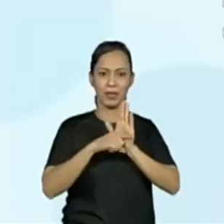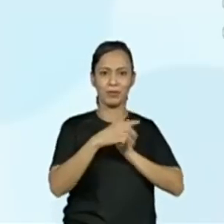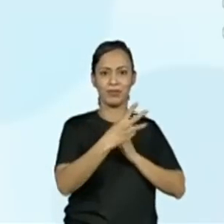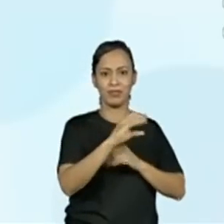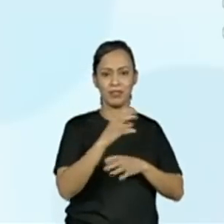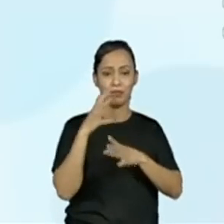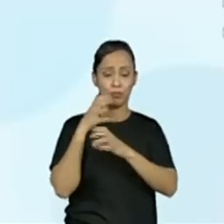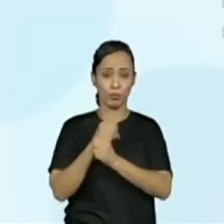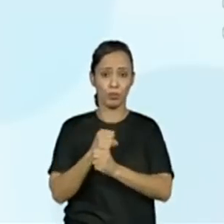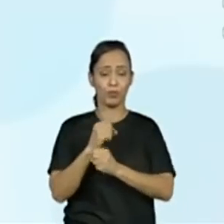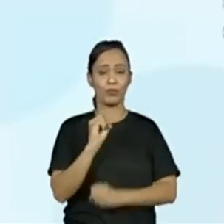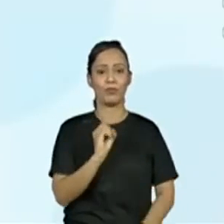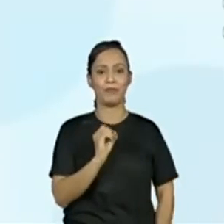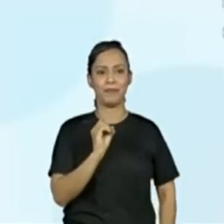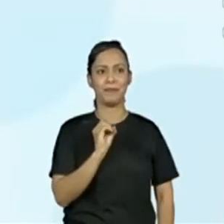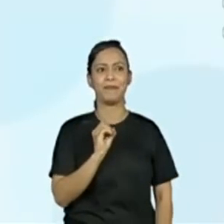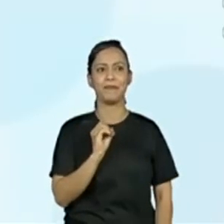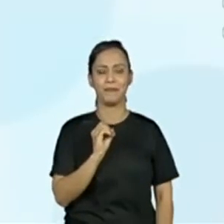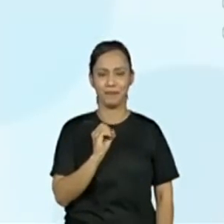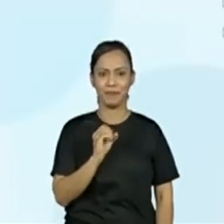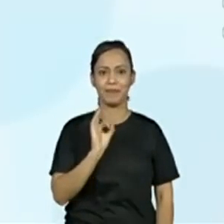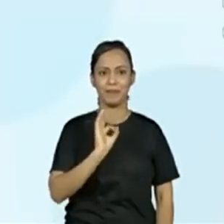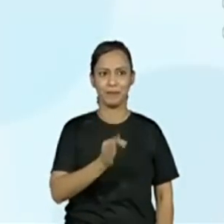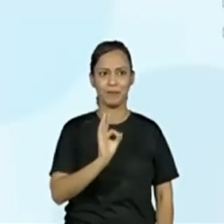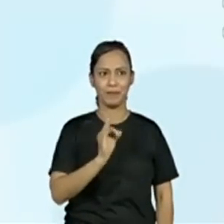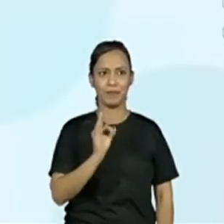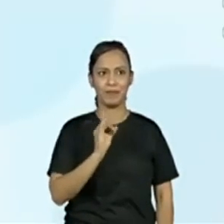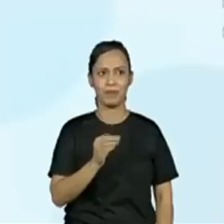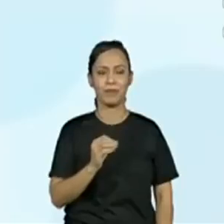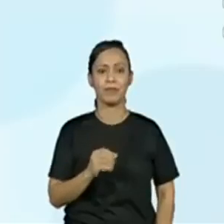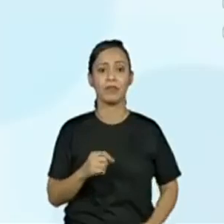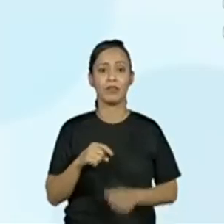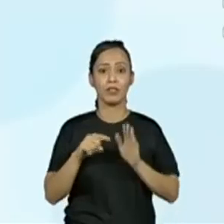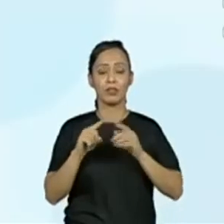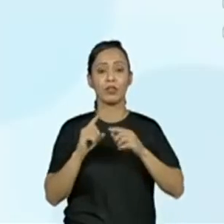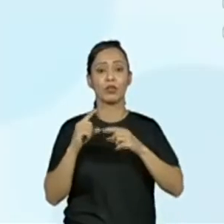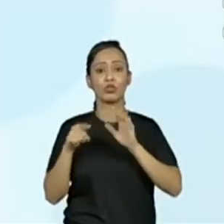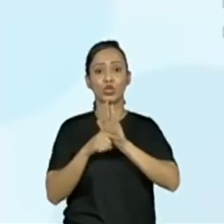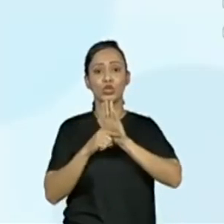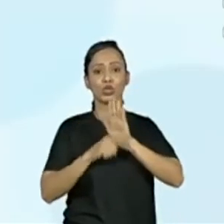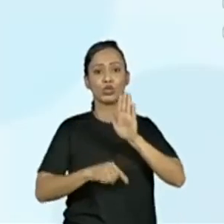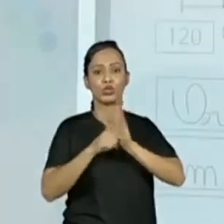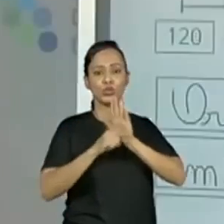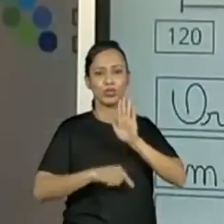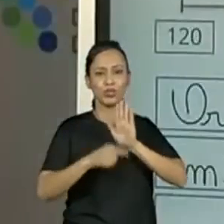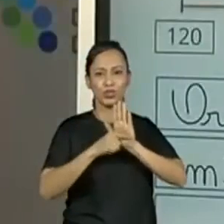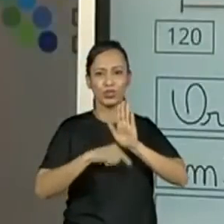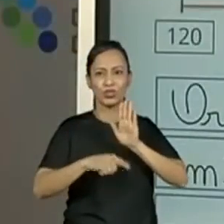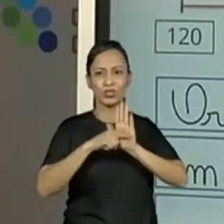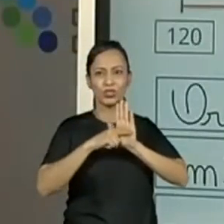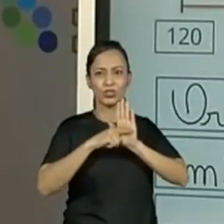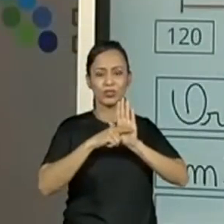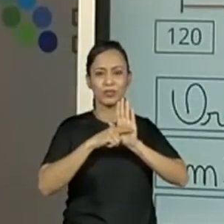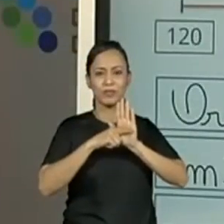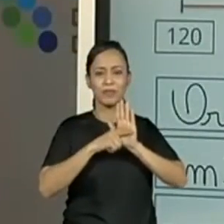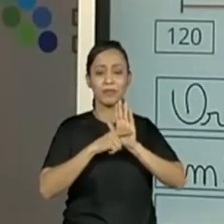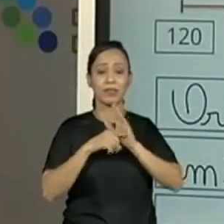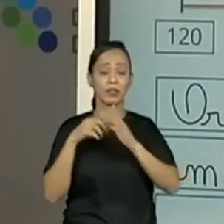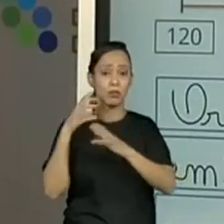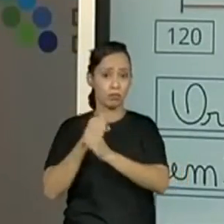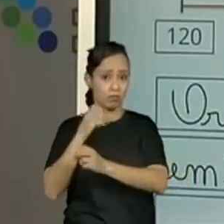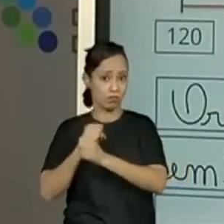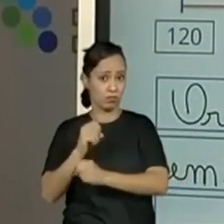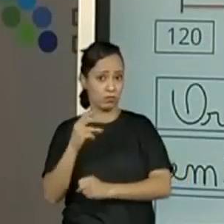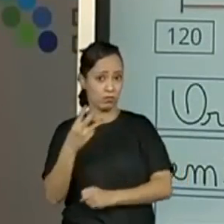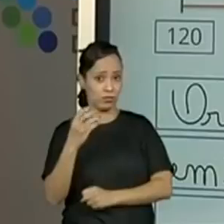subtração, eles estão colocando. Isso. E por fim, Progeno, a gente pode afirmar que ao subtrair 30, a